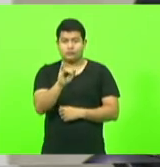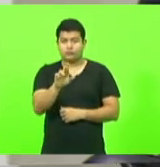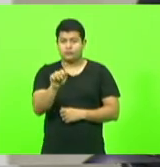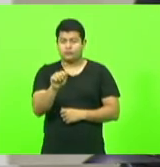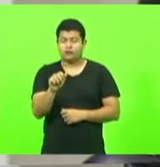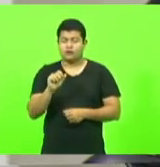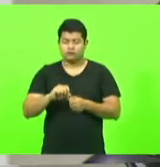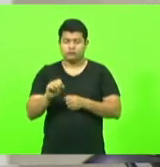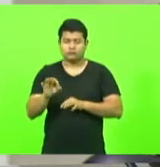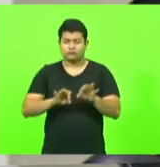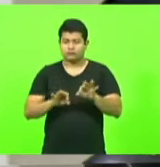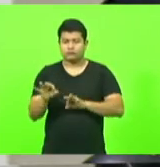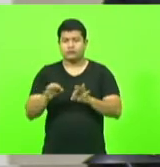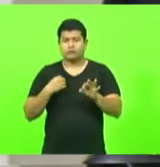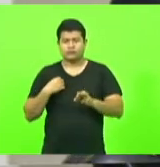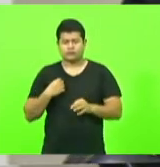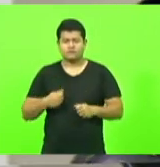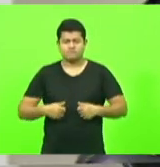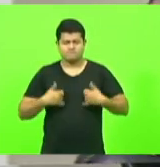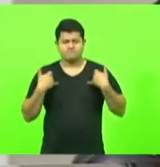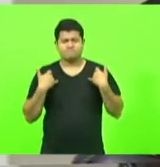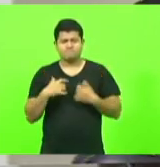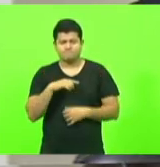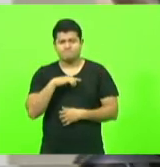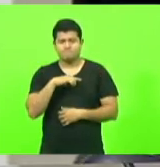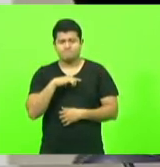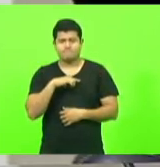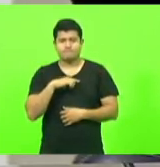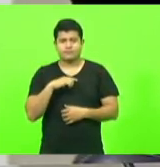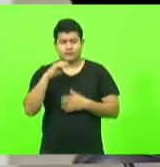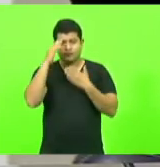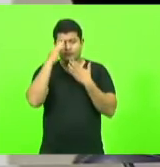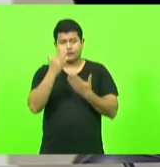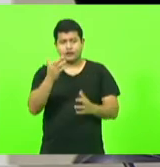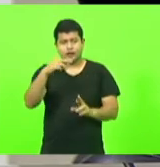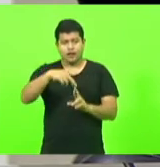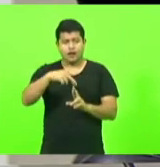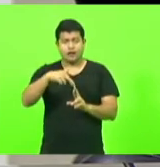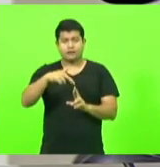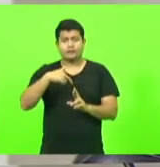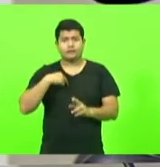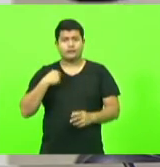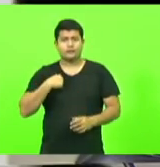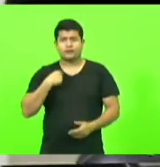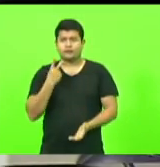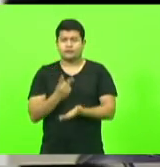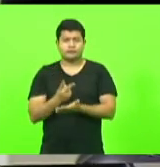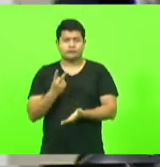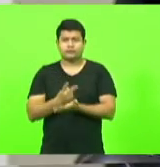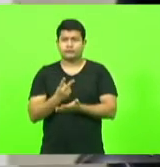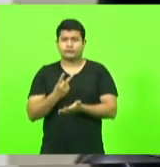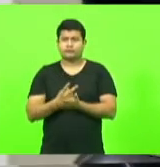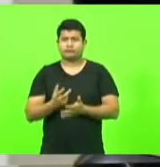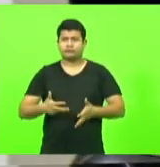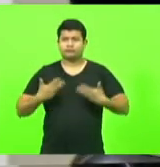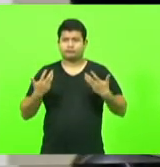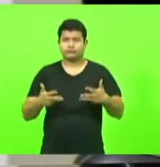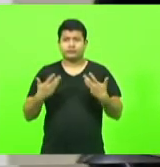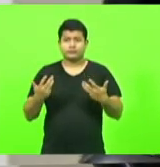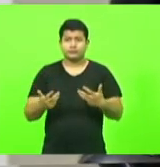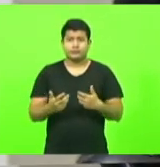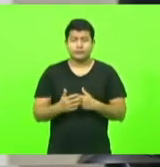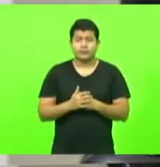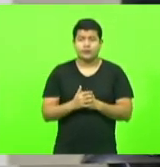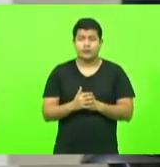muito orgulhoso e agradeço pelas referências eu sempre tive muita alegria em ser um